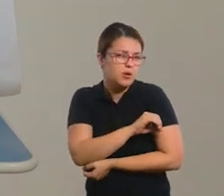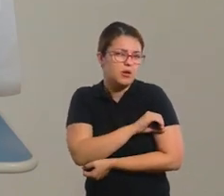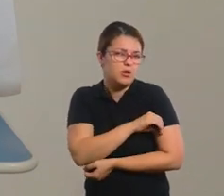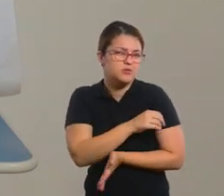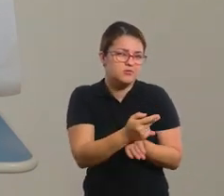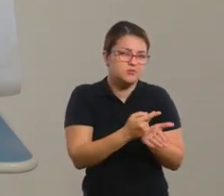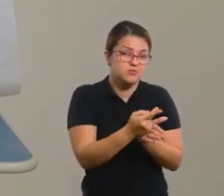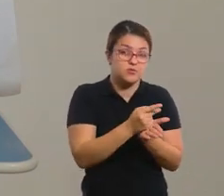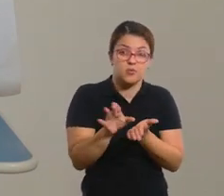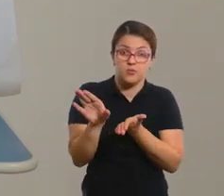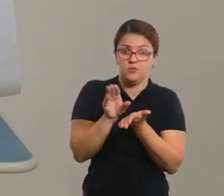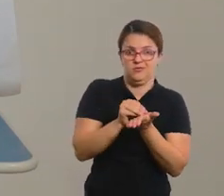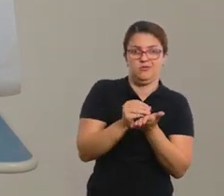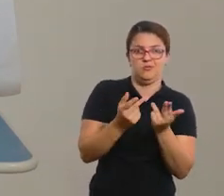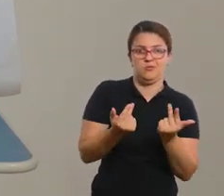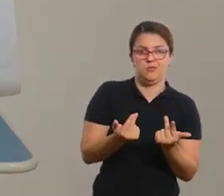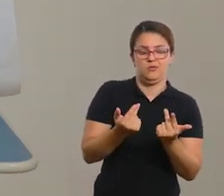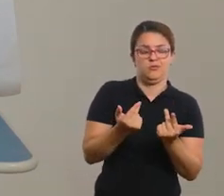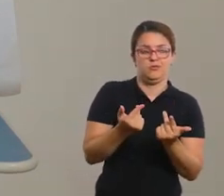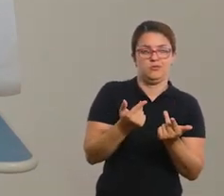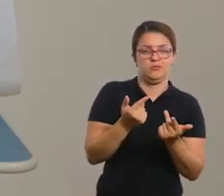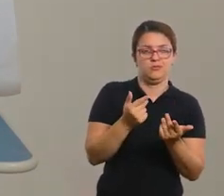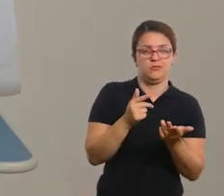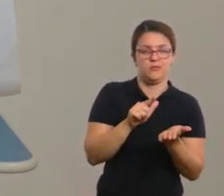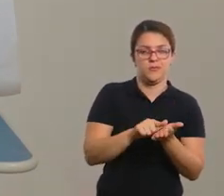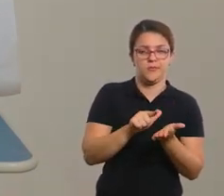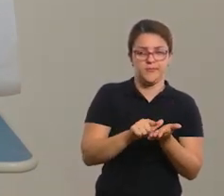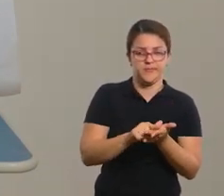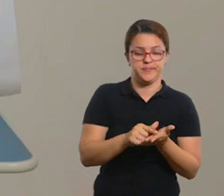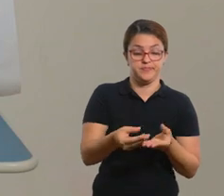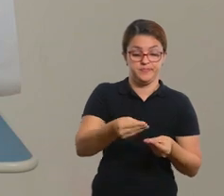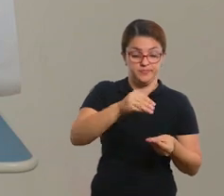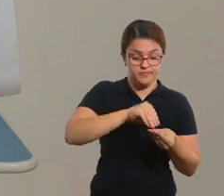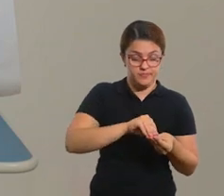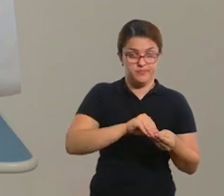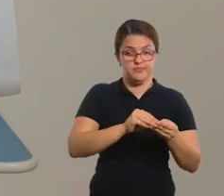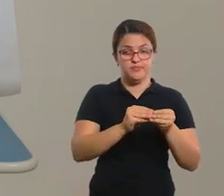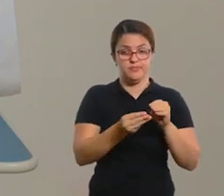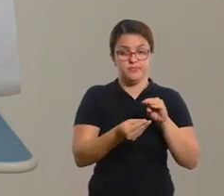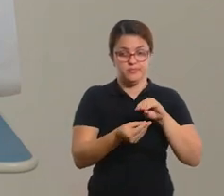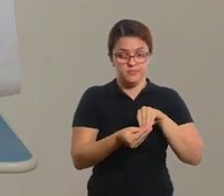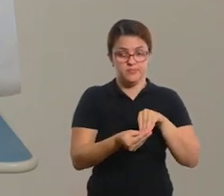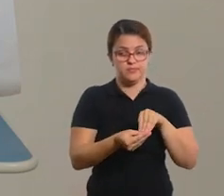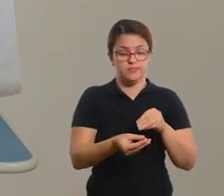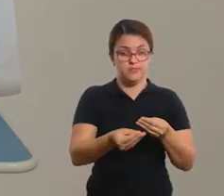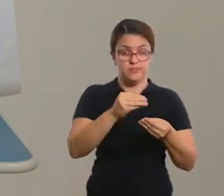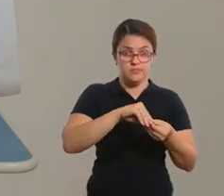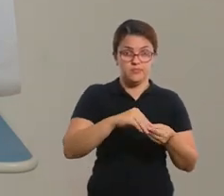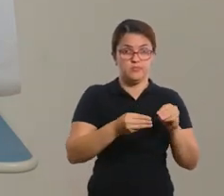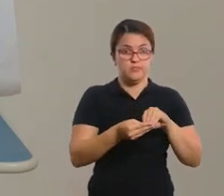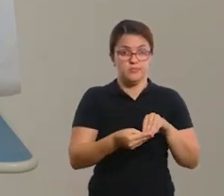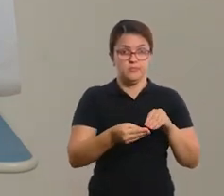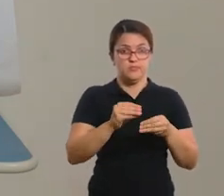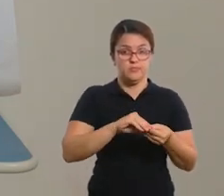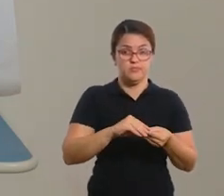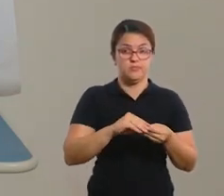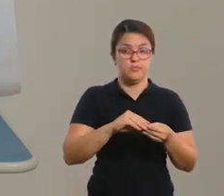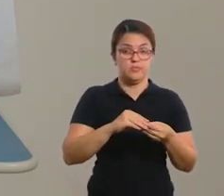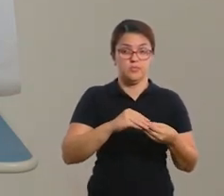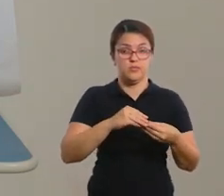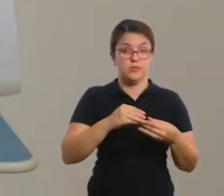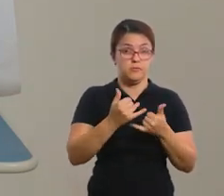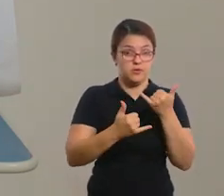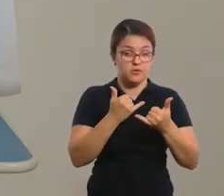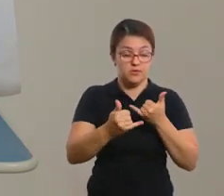na garrafa, tá bom? Ok? Agora dobre esse papel, vários, não só um, para ele poder